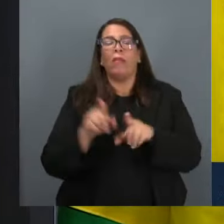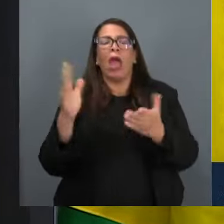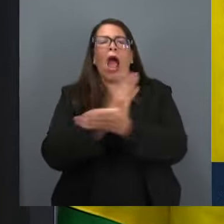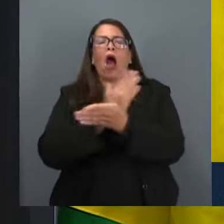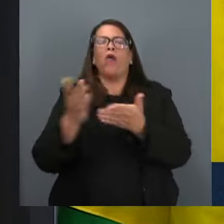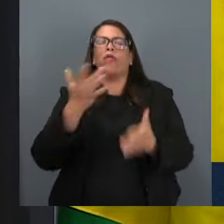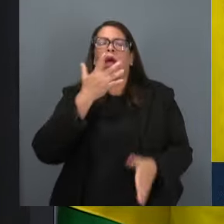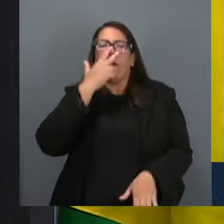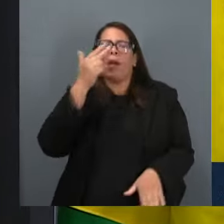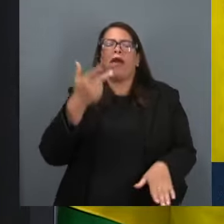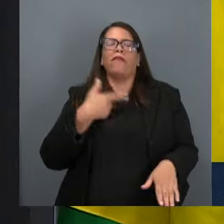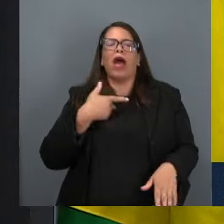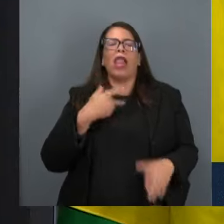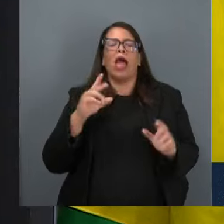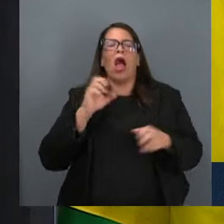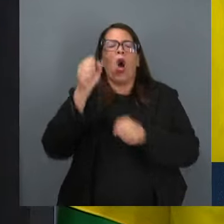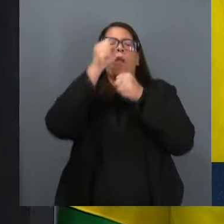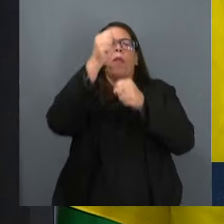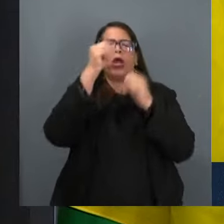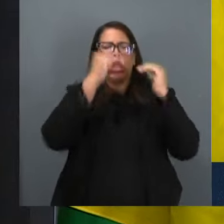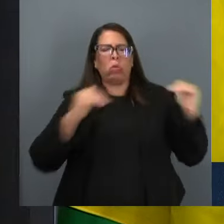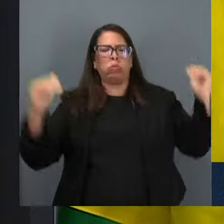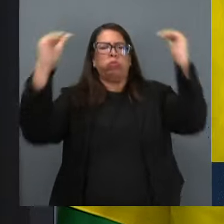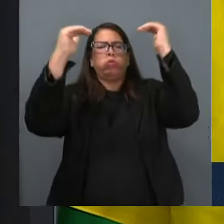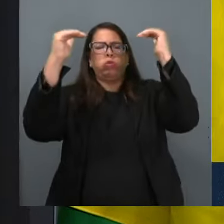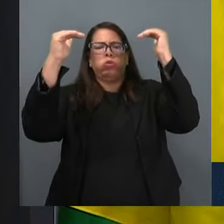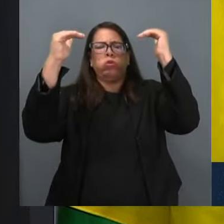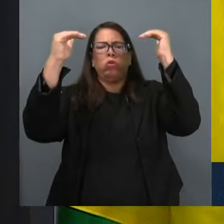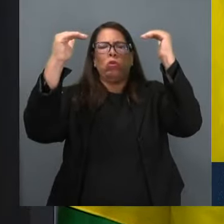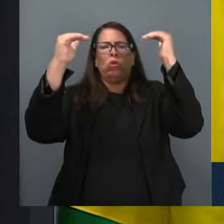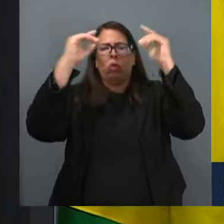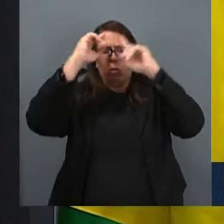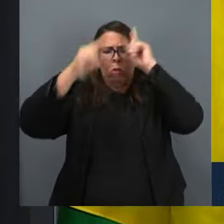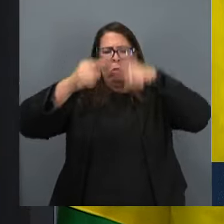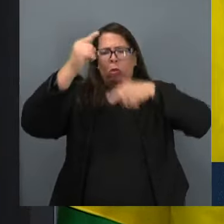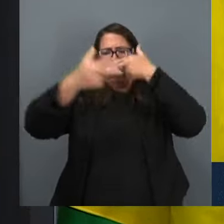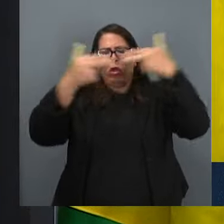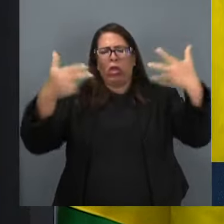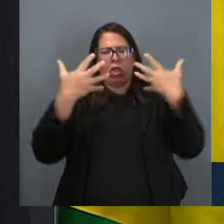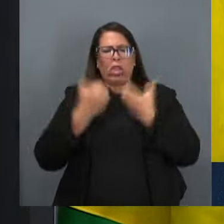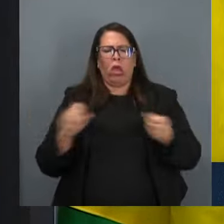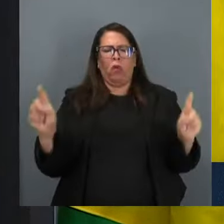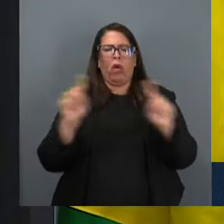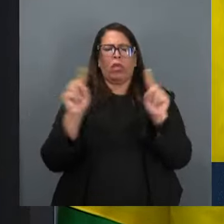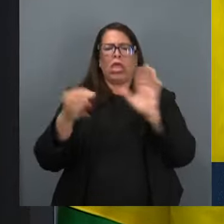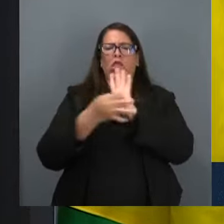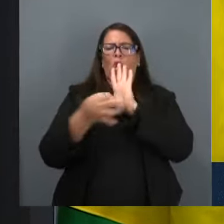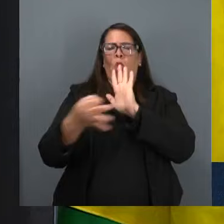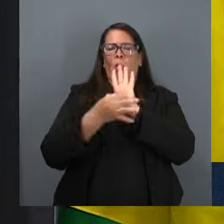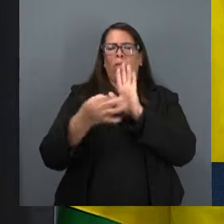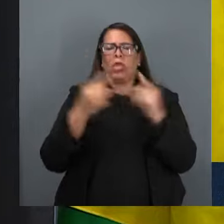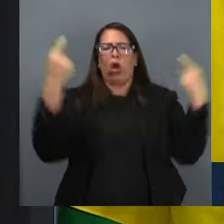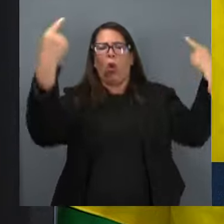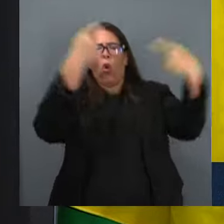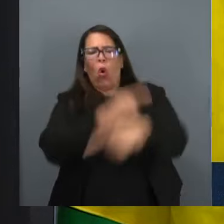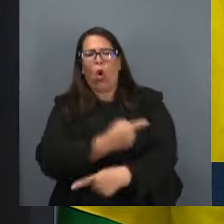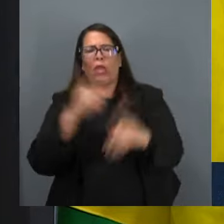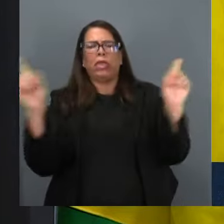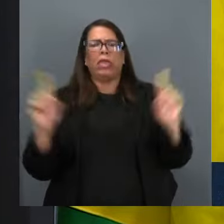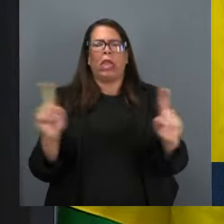infalíveis e acima de qualquer suspeita e não aceitam opiniões contrárias.